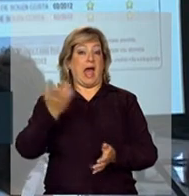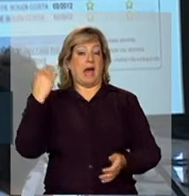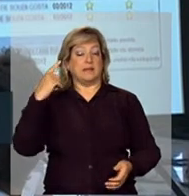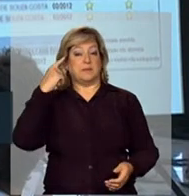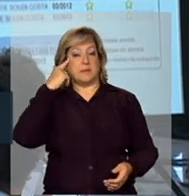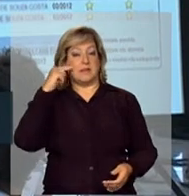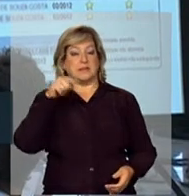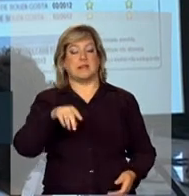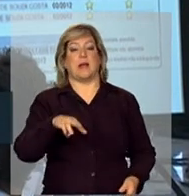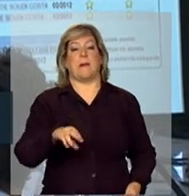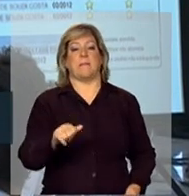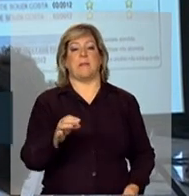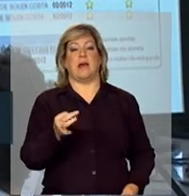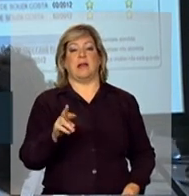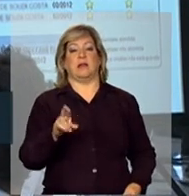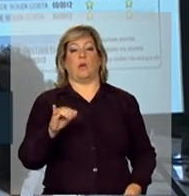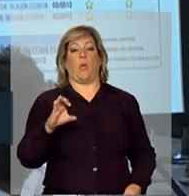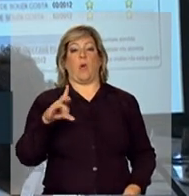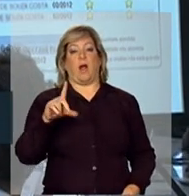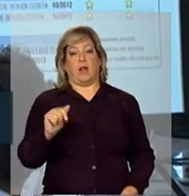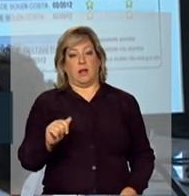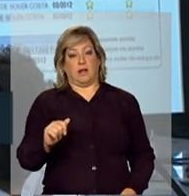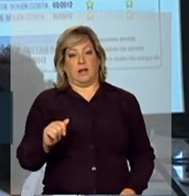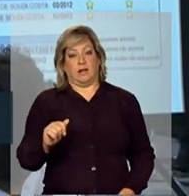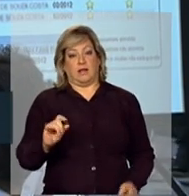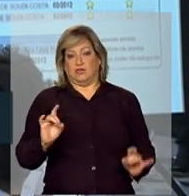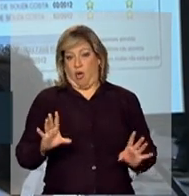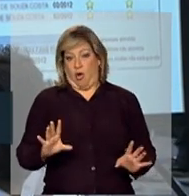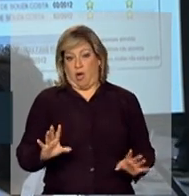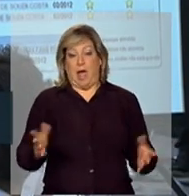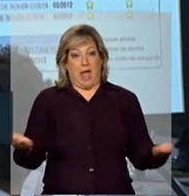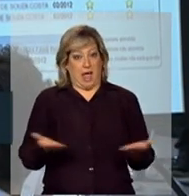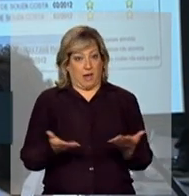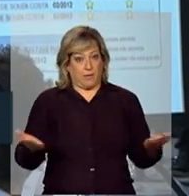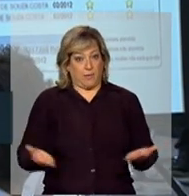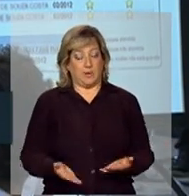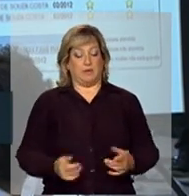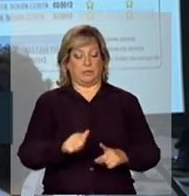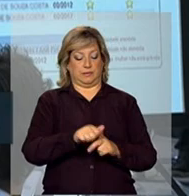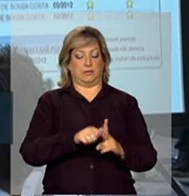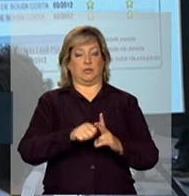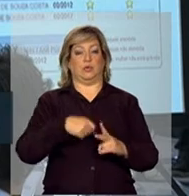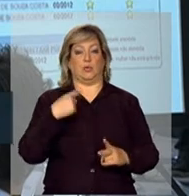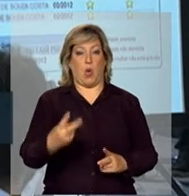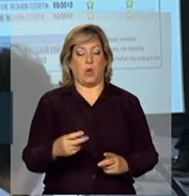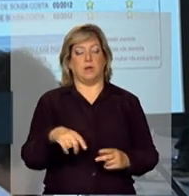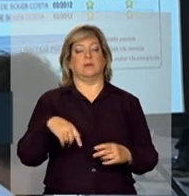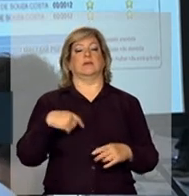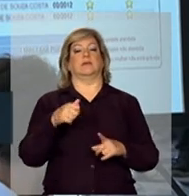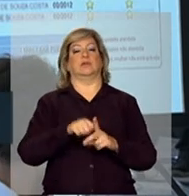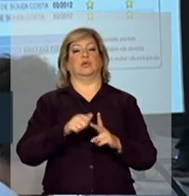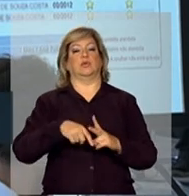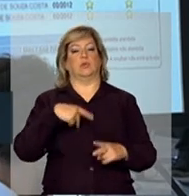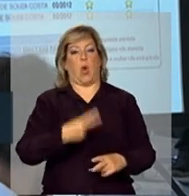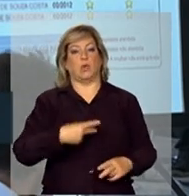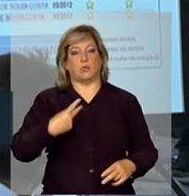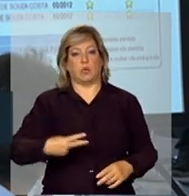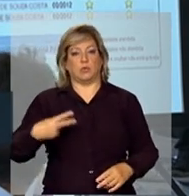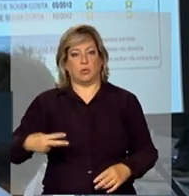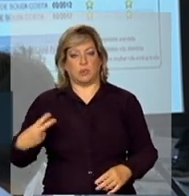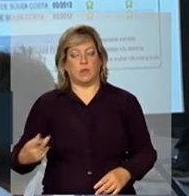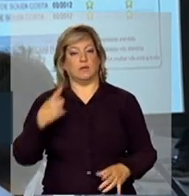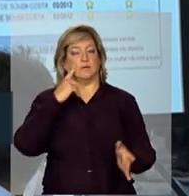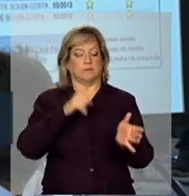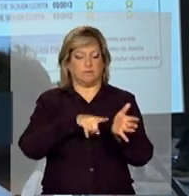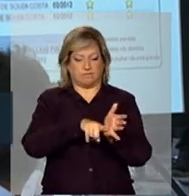sequer se verificava se essa criança tinha concluído o curso, hoje nós fazemos essa avaliação